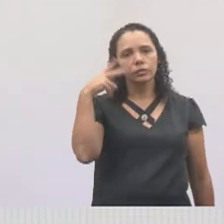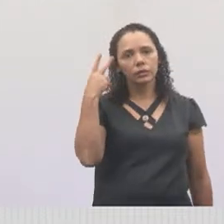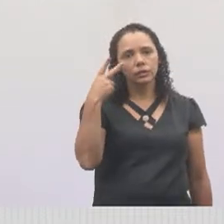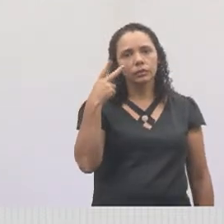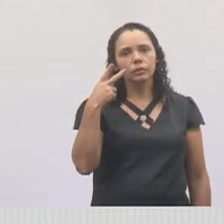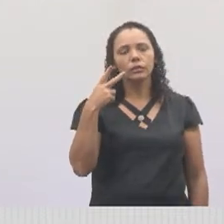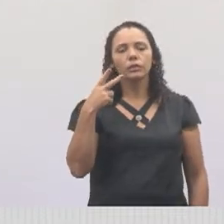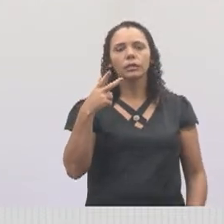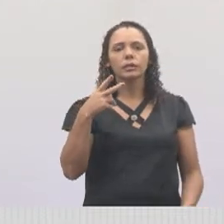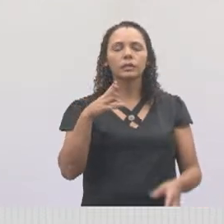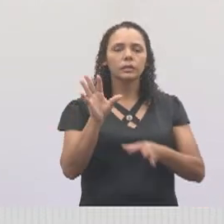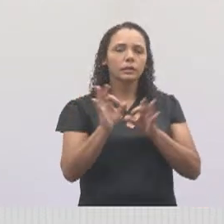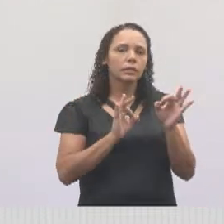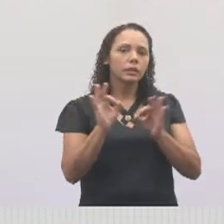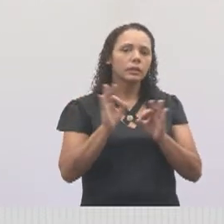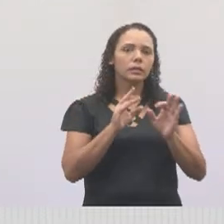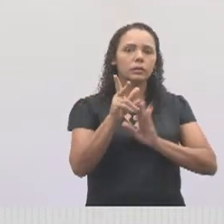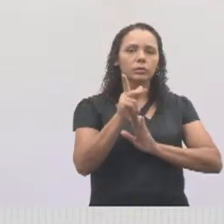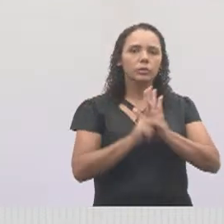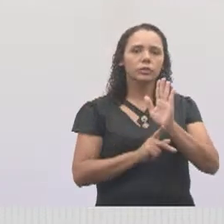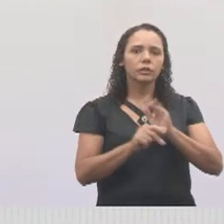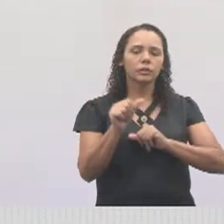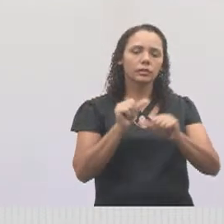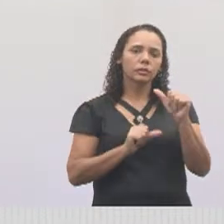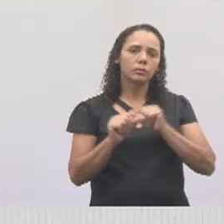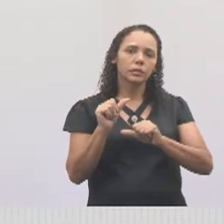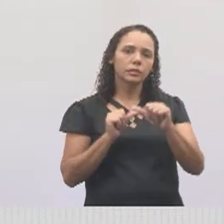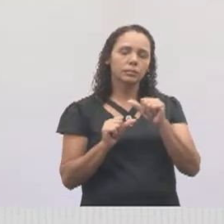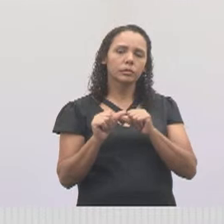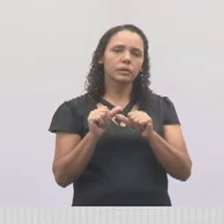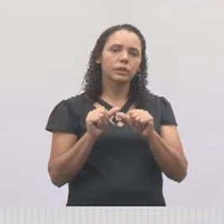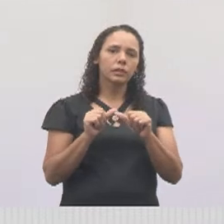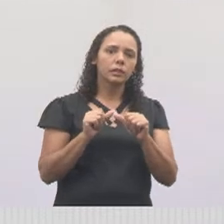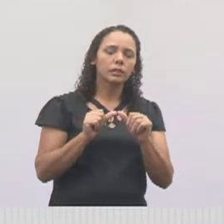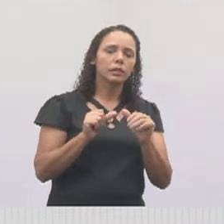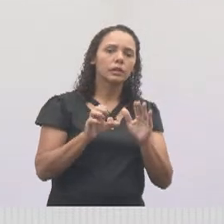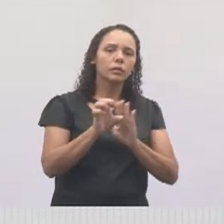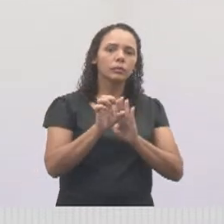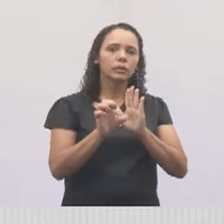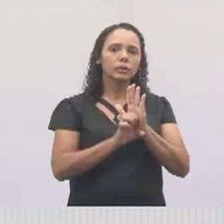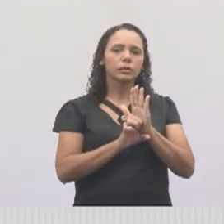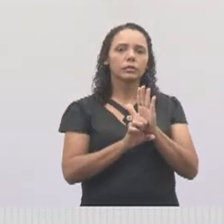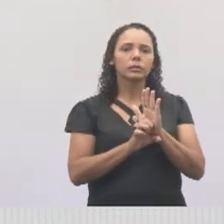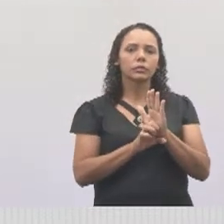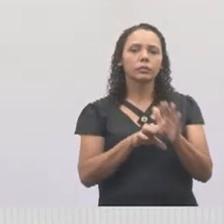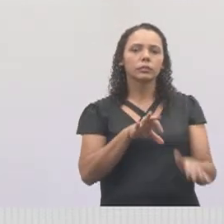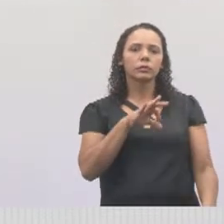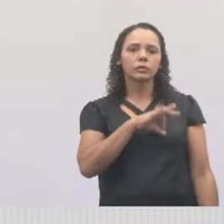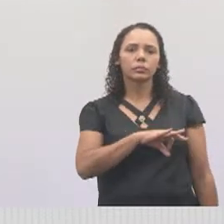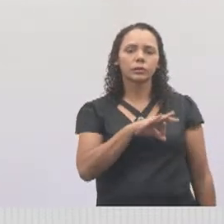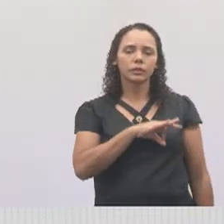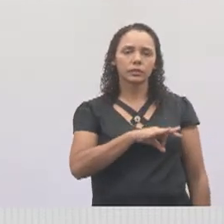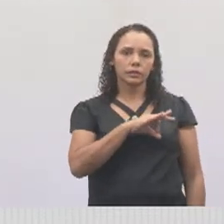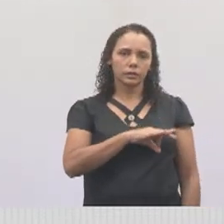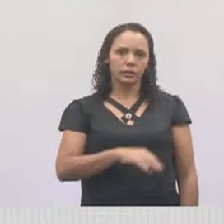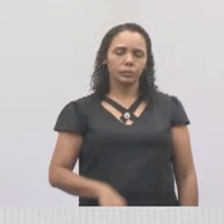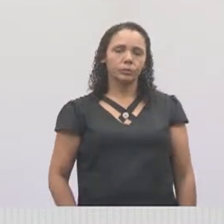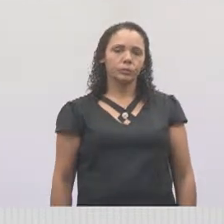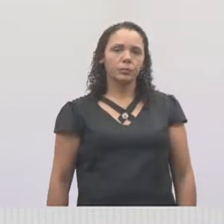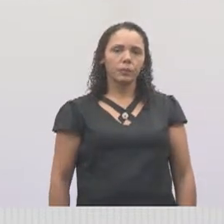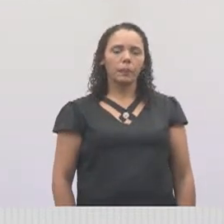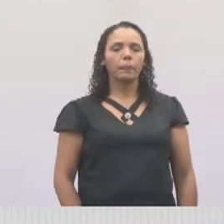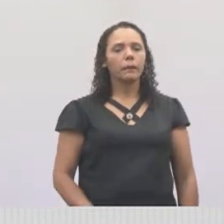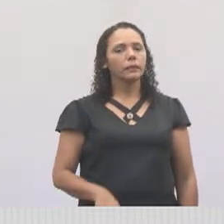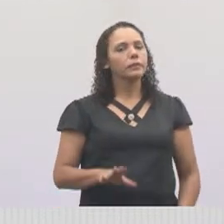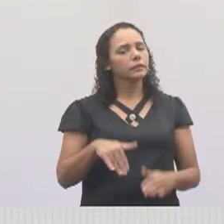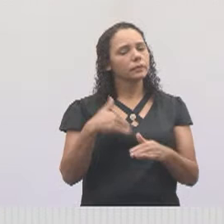está sendo elaborado um projeto para a mudança do Estatuto da Guarda. Mais para